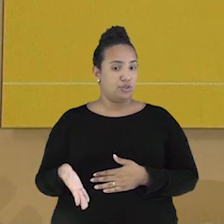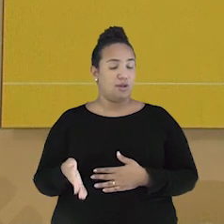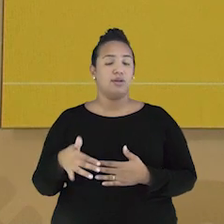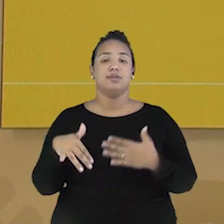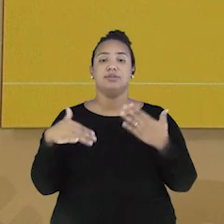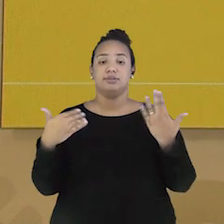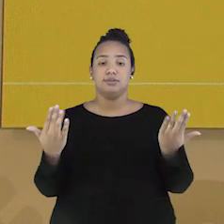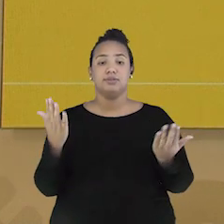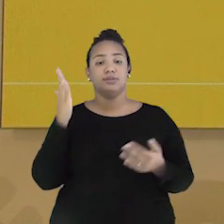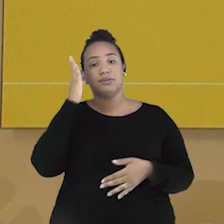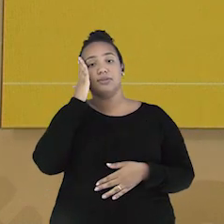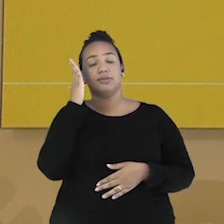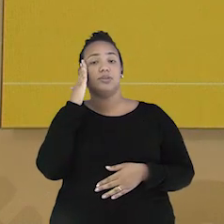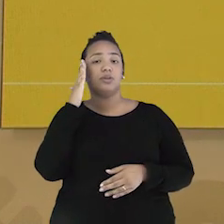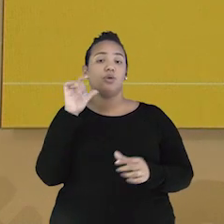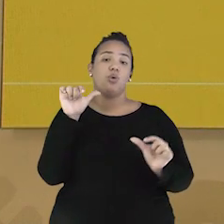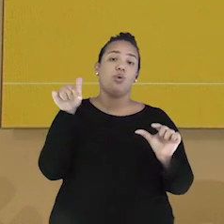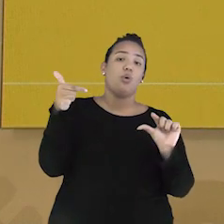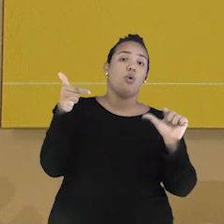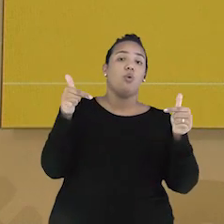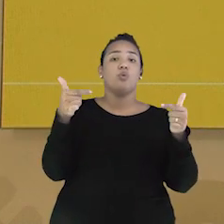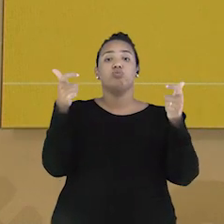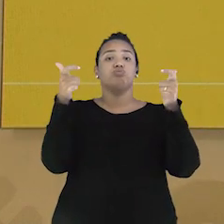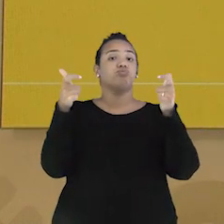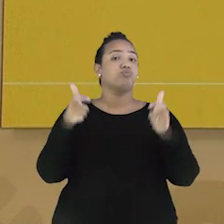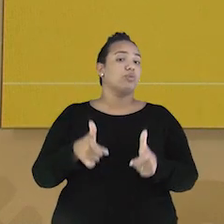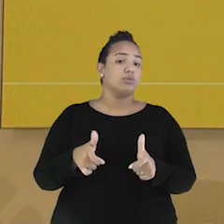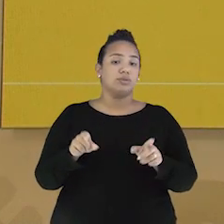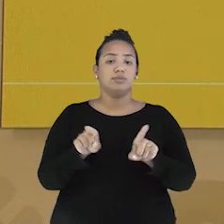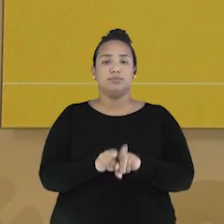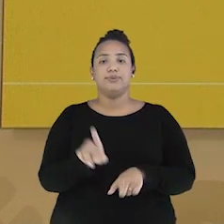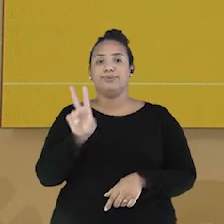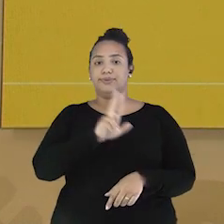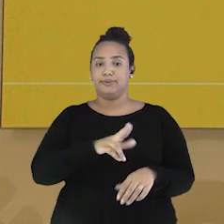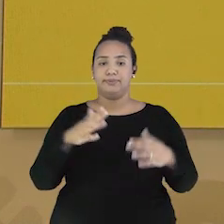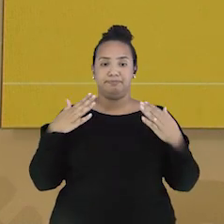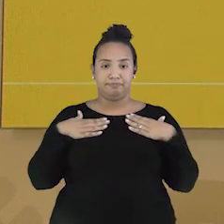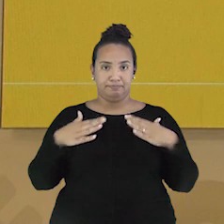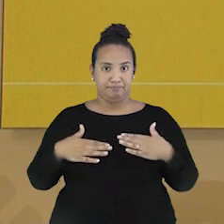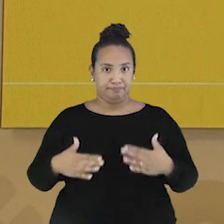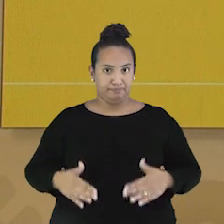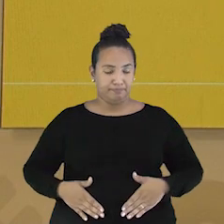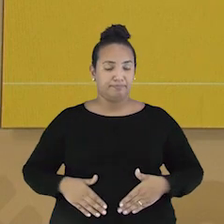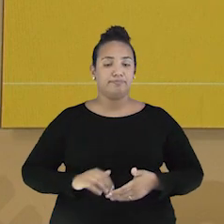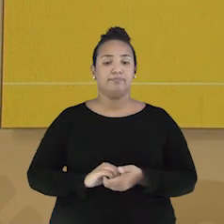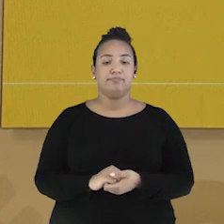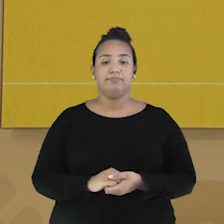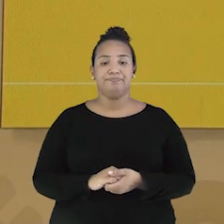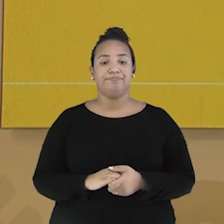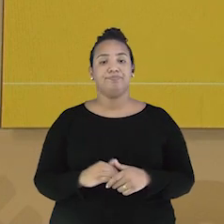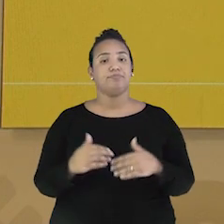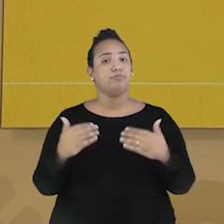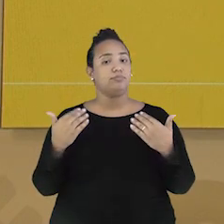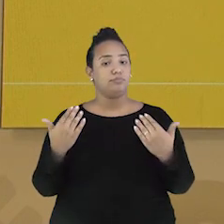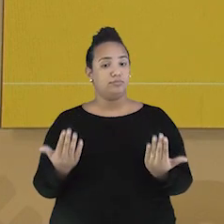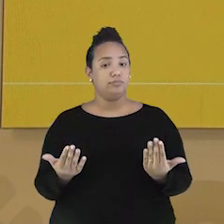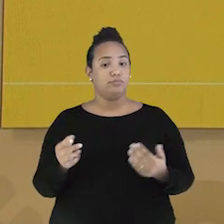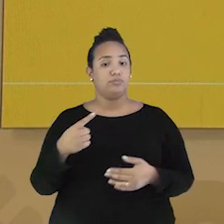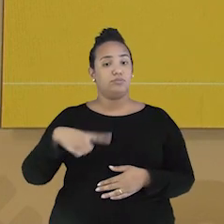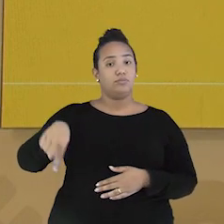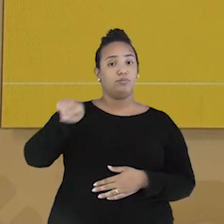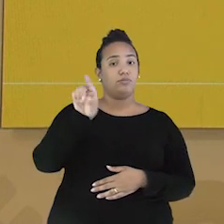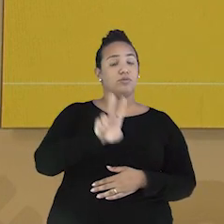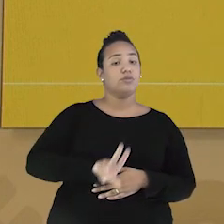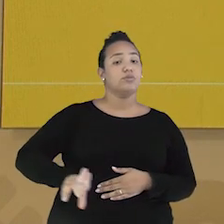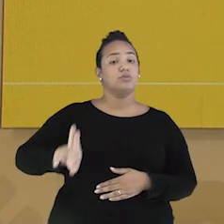dele, conseguimos saber onde estão os demais pontos cardeais também usando o nosso próprio corpo. Para isso, basta